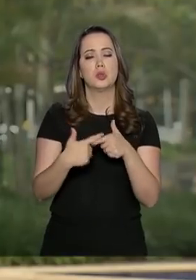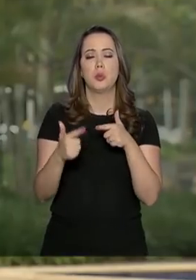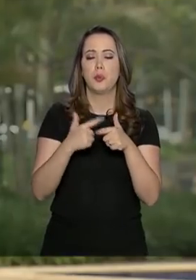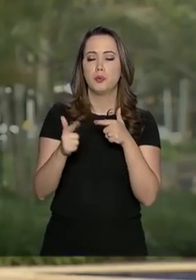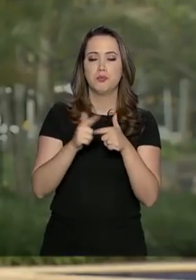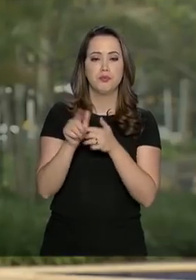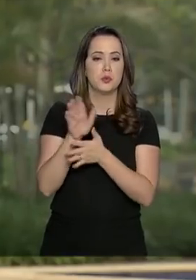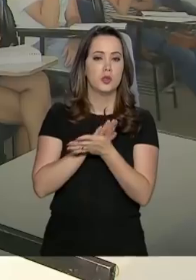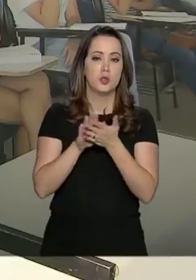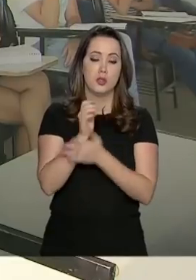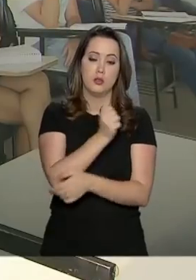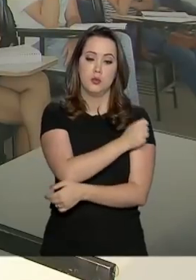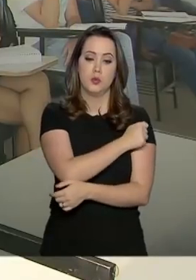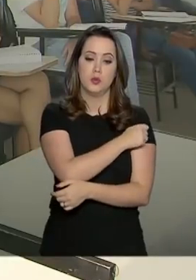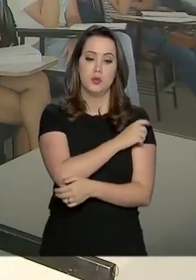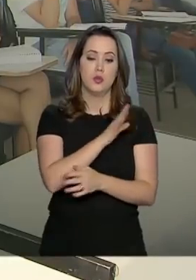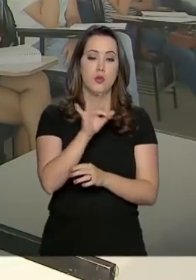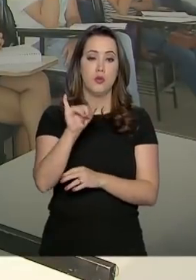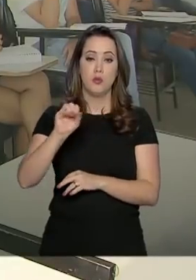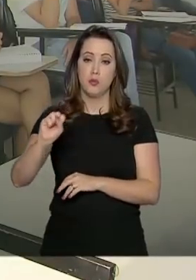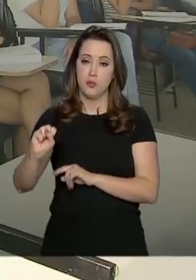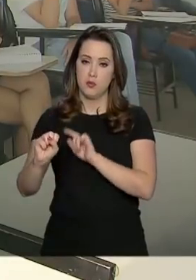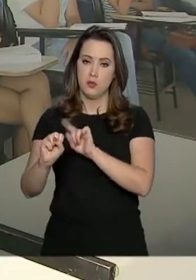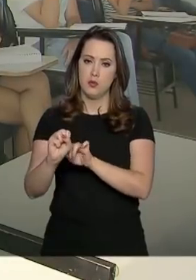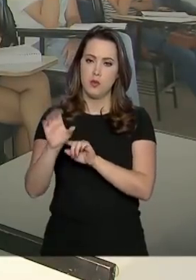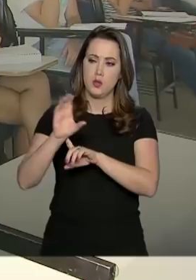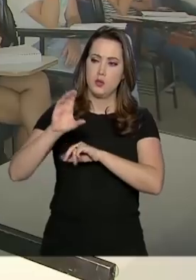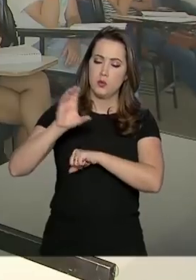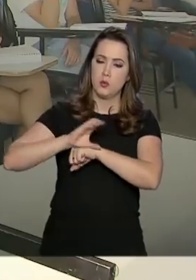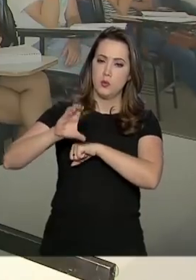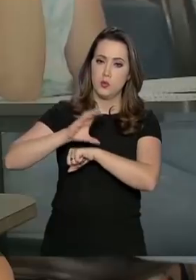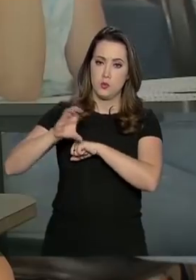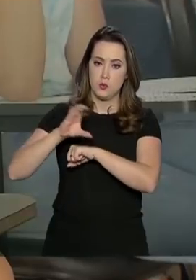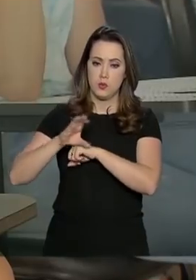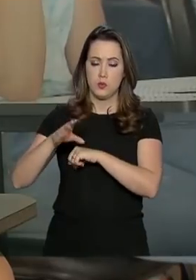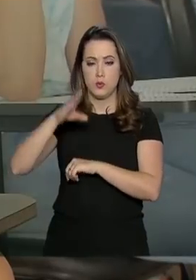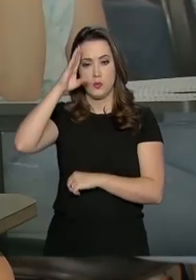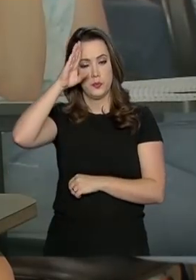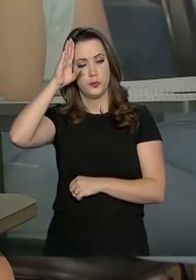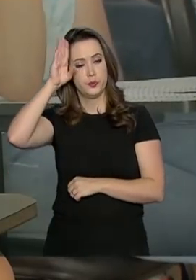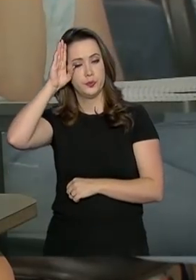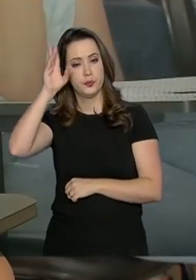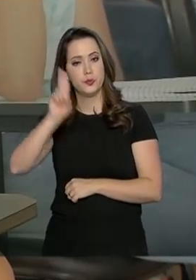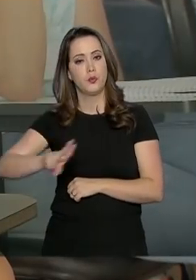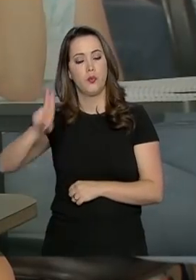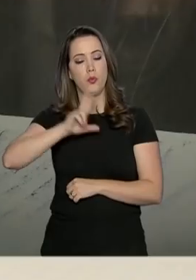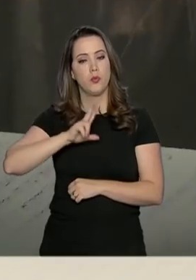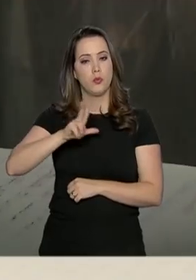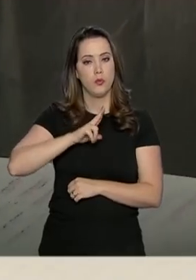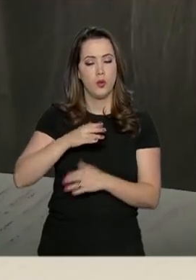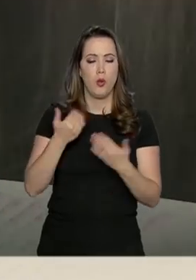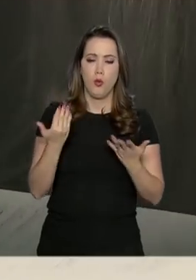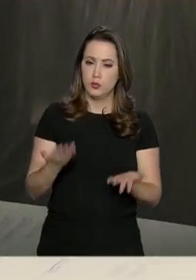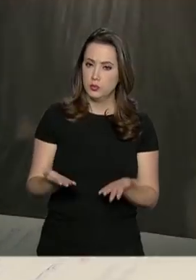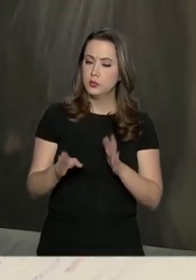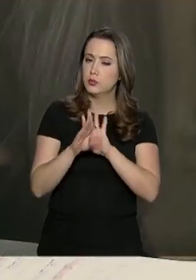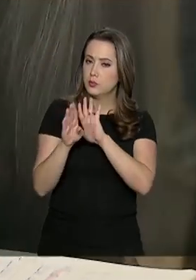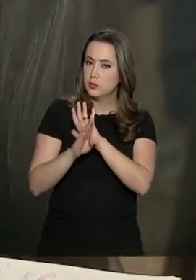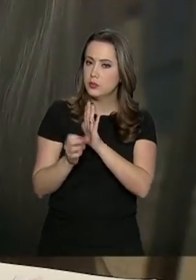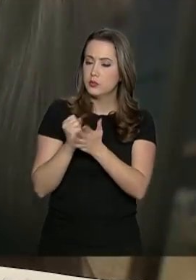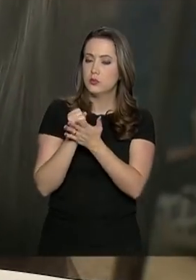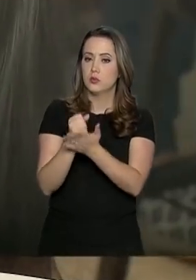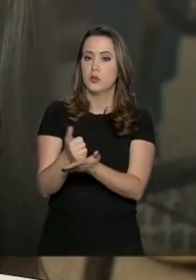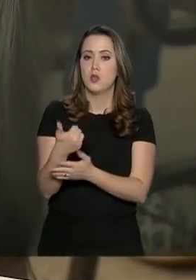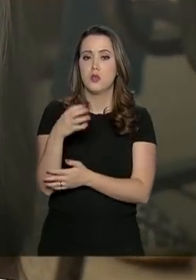prejuízo aos alunos. O FIES financia cursos de graduação em universidades privadas. O programa oferece